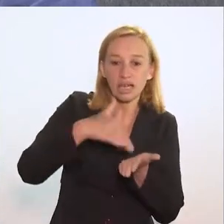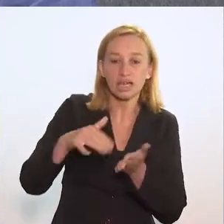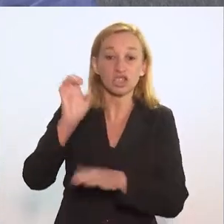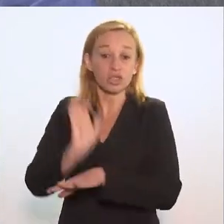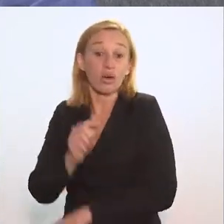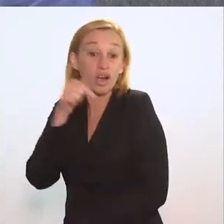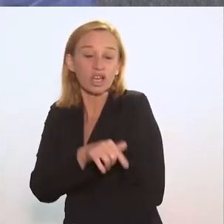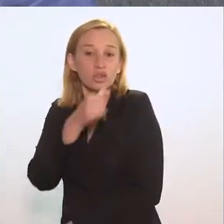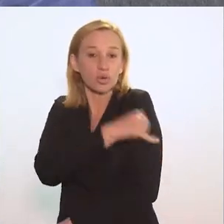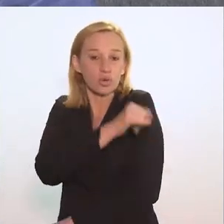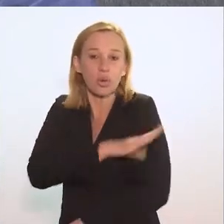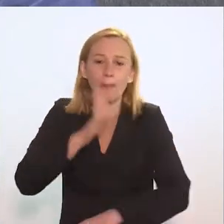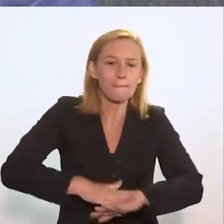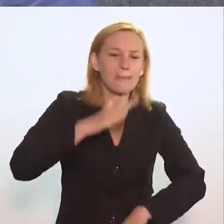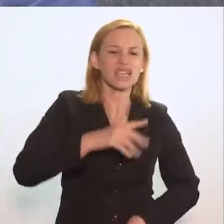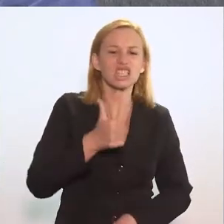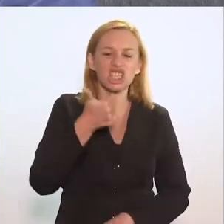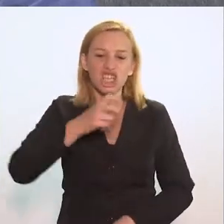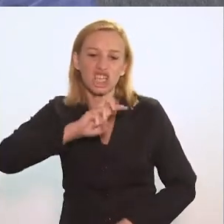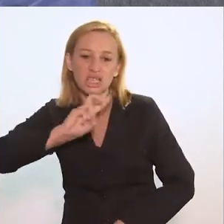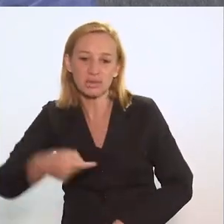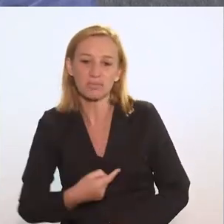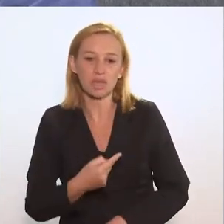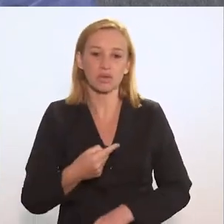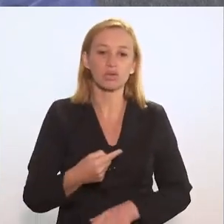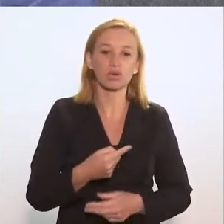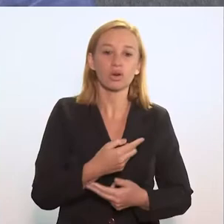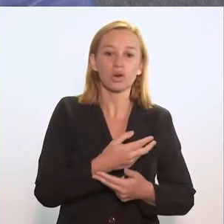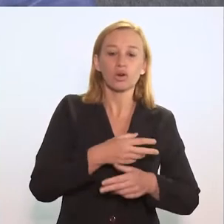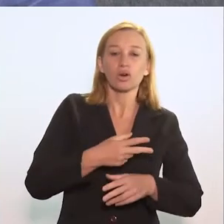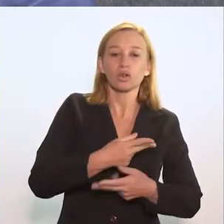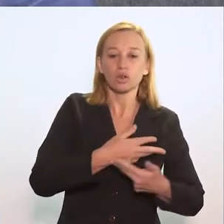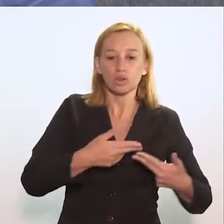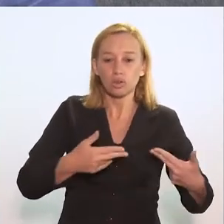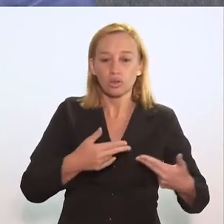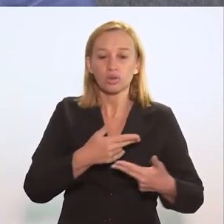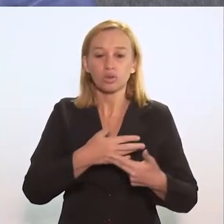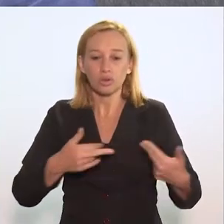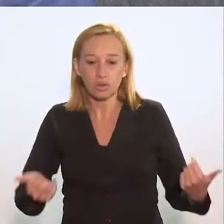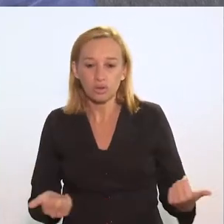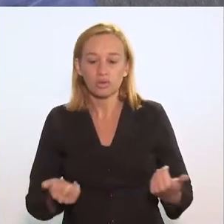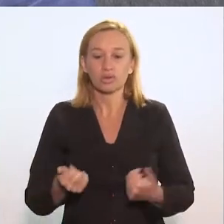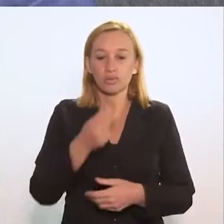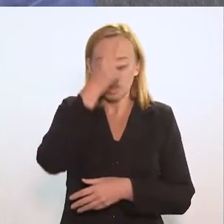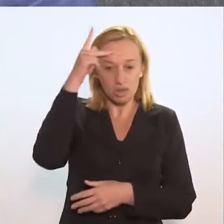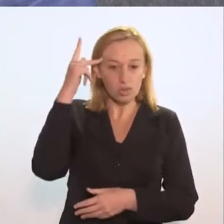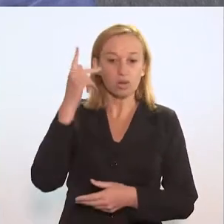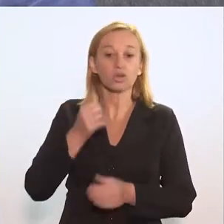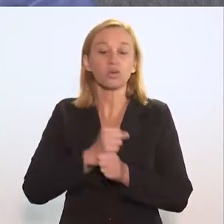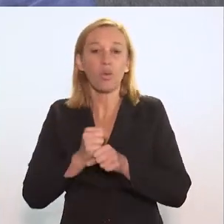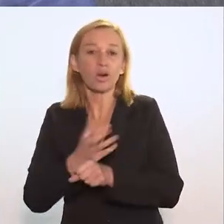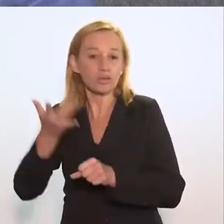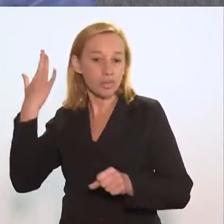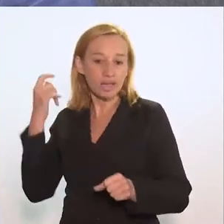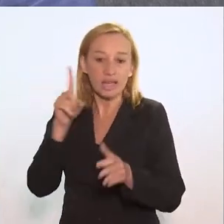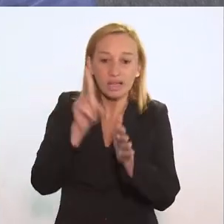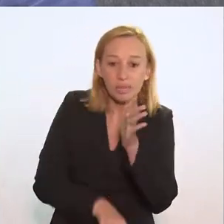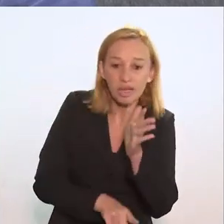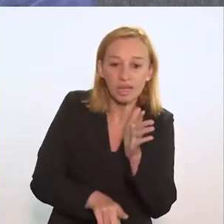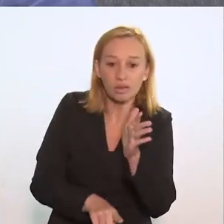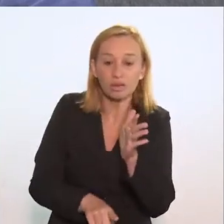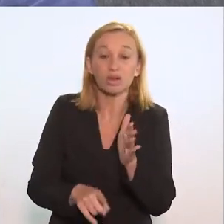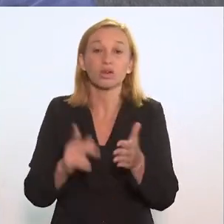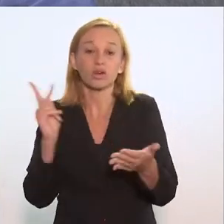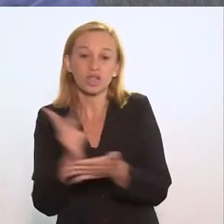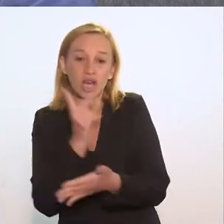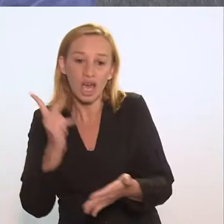a Secretaria Estadual aqui do Rio, foram mais de 15 mil novos casos notificados. Números que no ano passado demonstraram